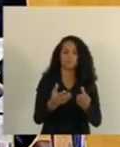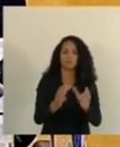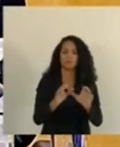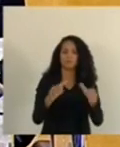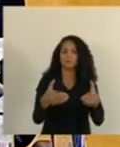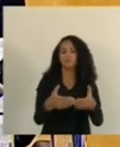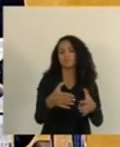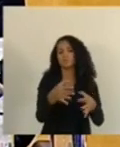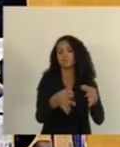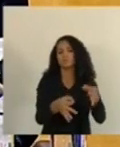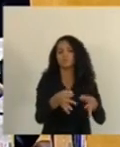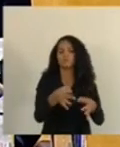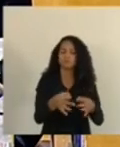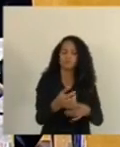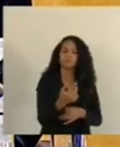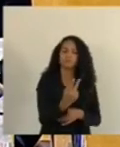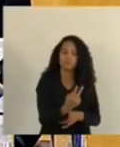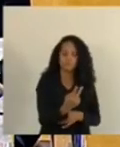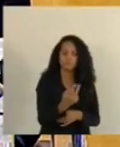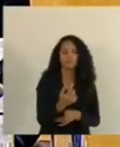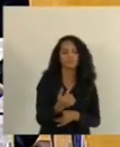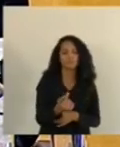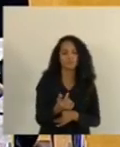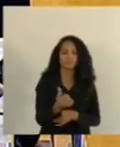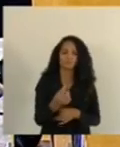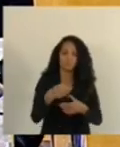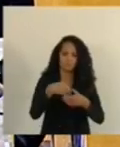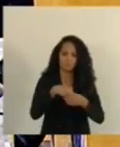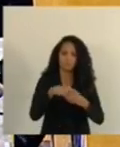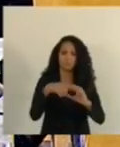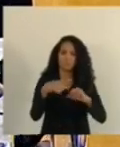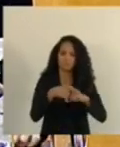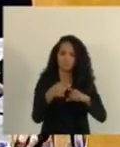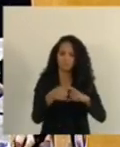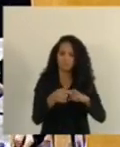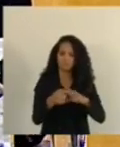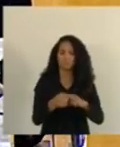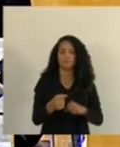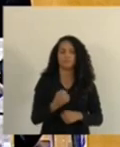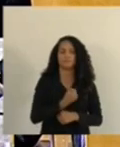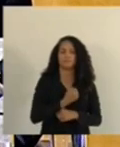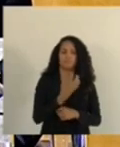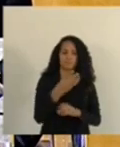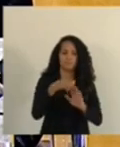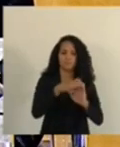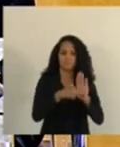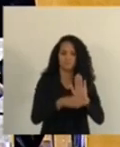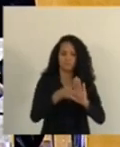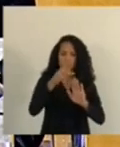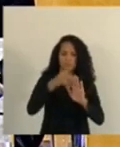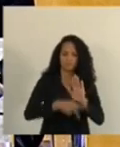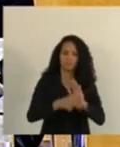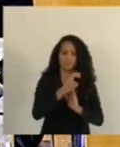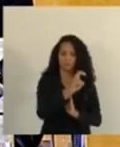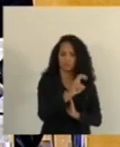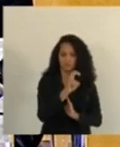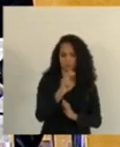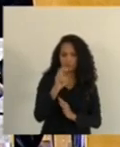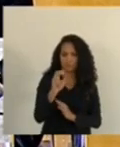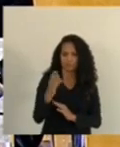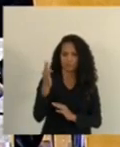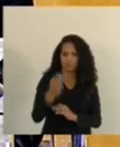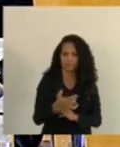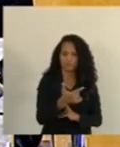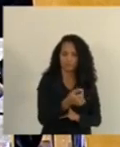forma do artigo 276 do Regimento Interno. Item 4 da pauta, Projeto de Lei 555,